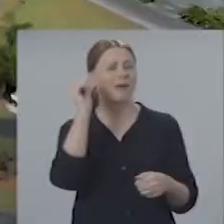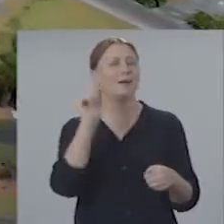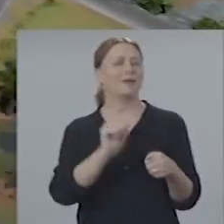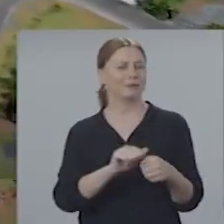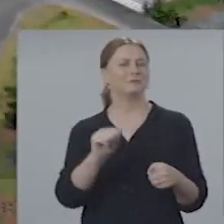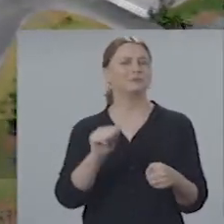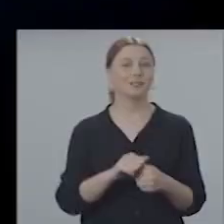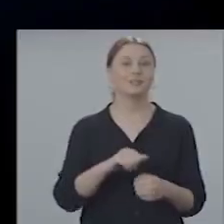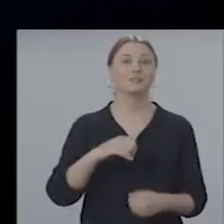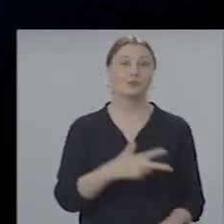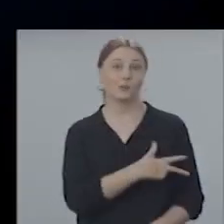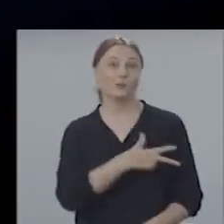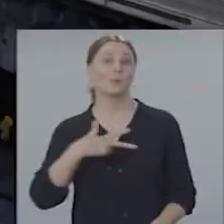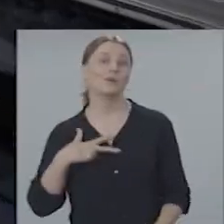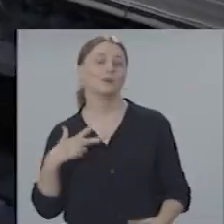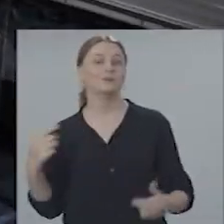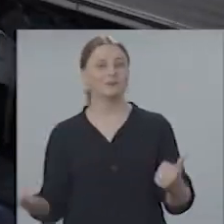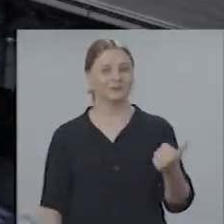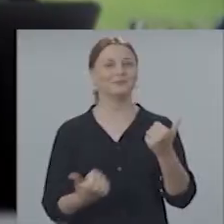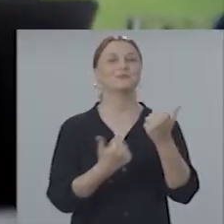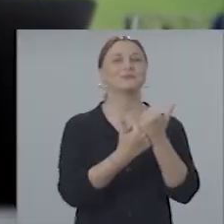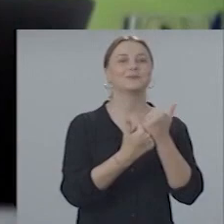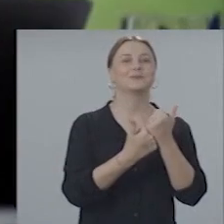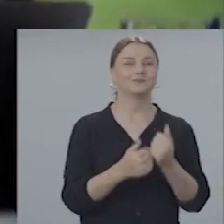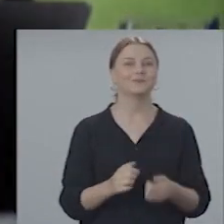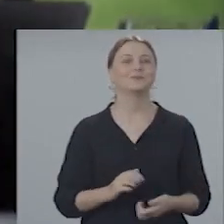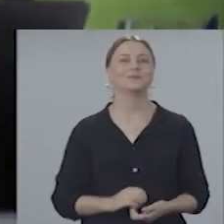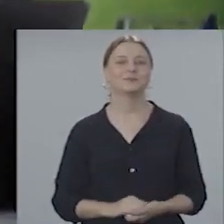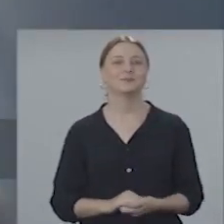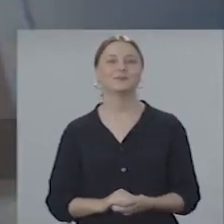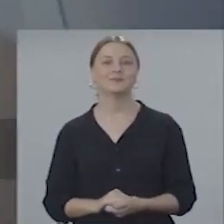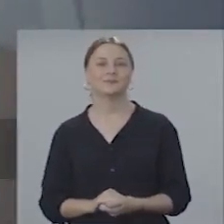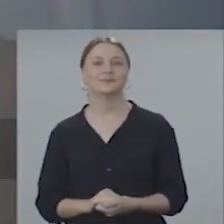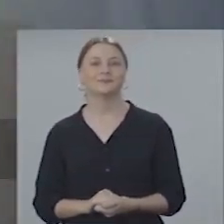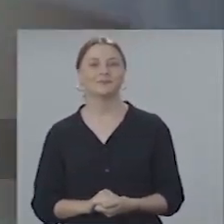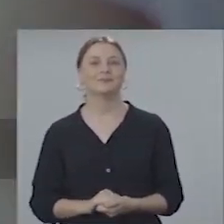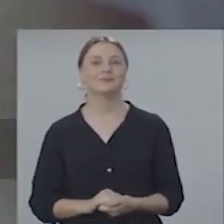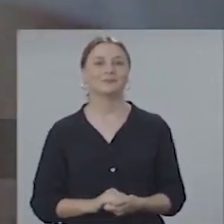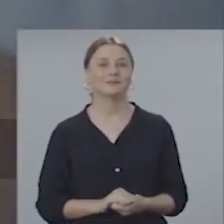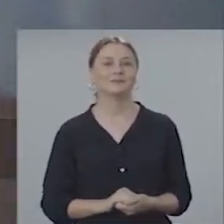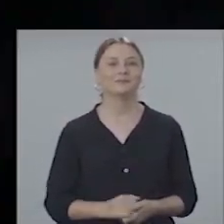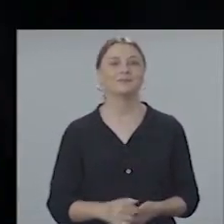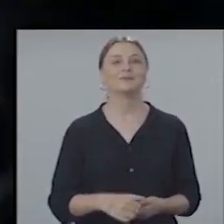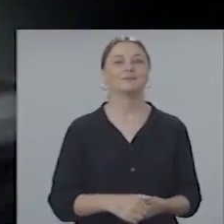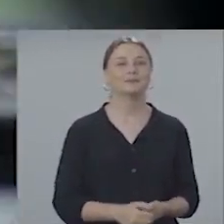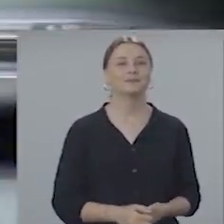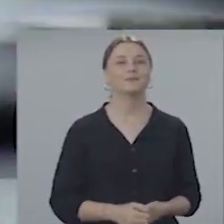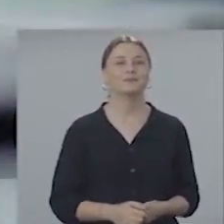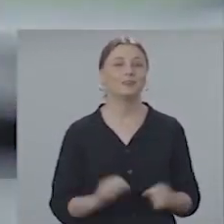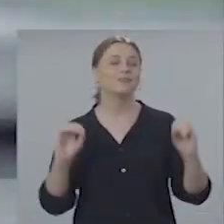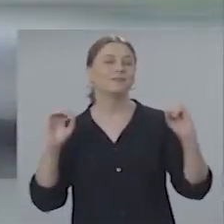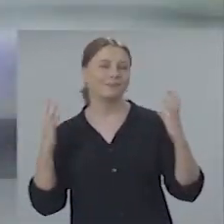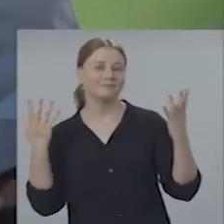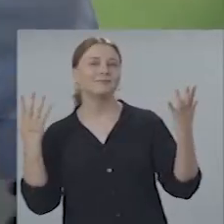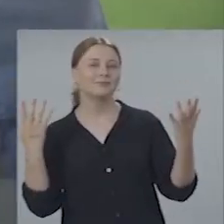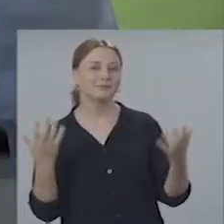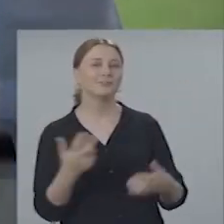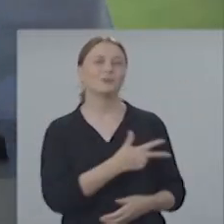O João sabe, ele fez João Paulo e Ronaldo Pra fazer acontecer